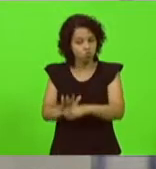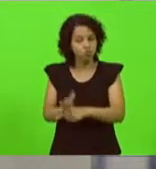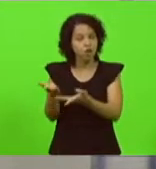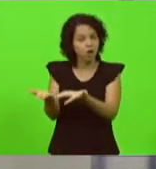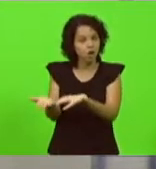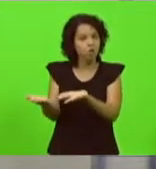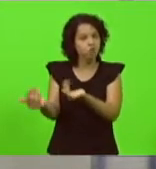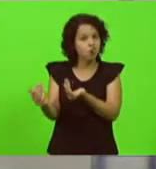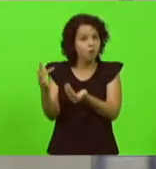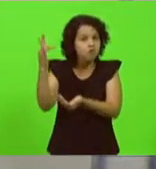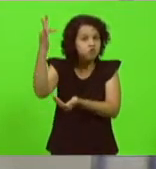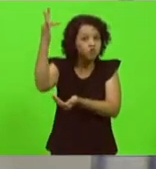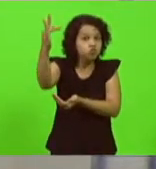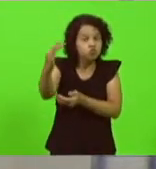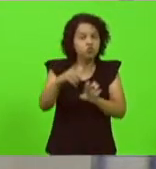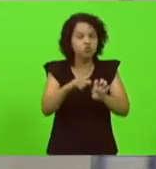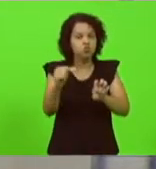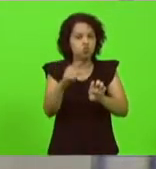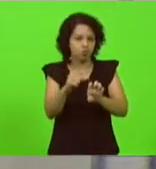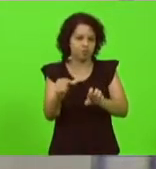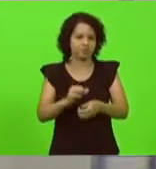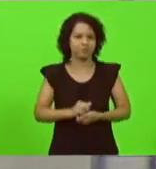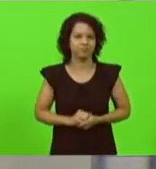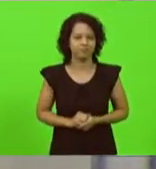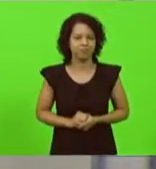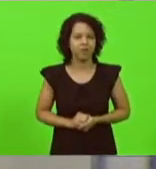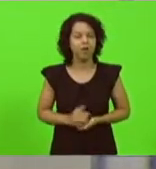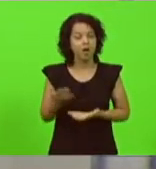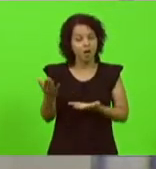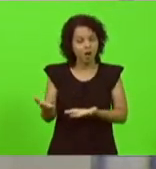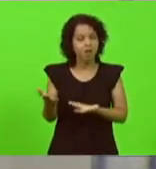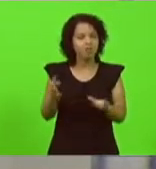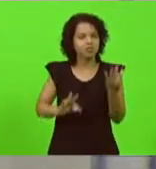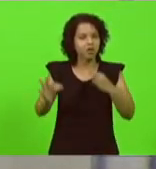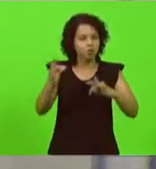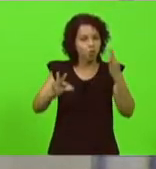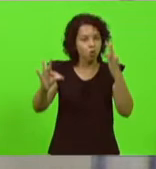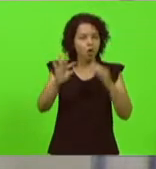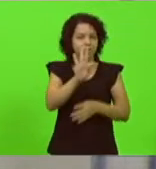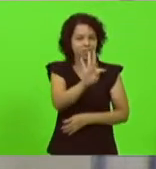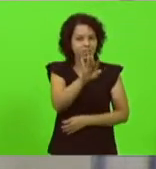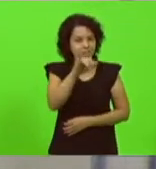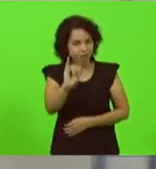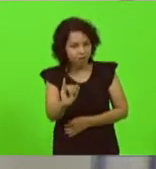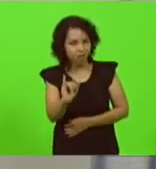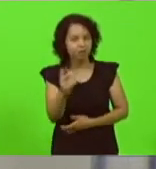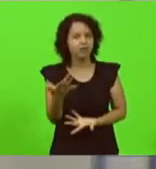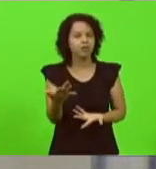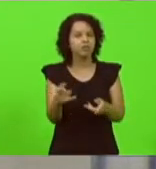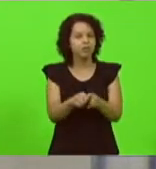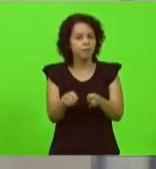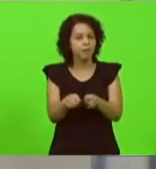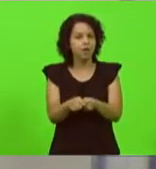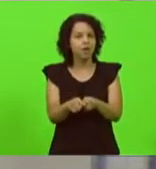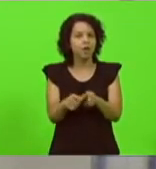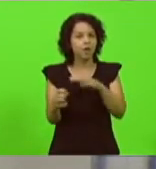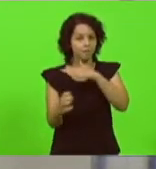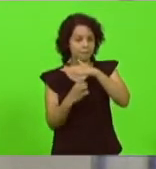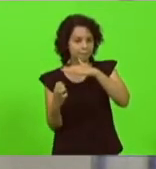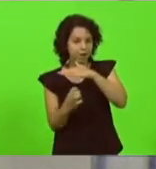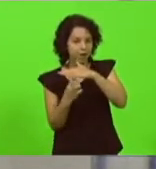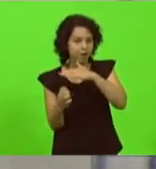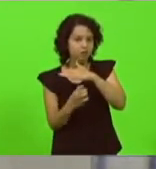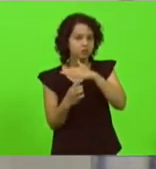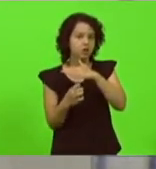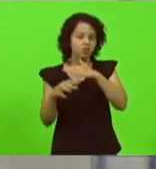futuros empreendedores fazendo com que a tecnologia da informação e essas empresas hoje mais sediadas em